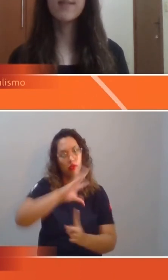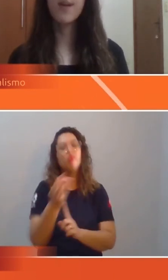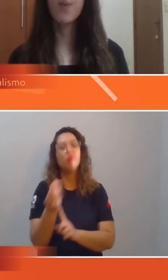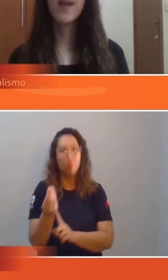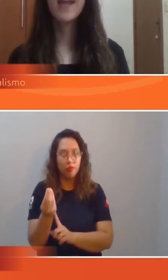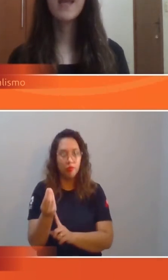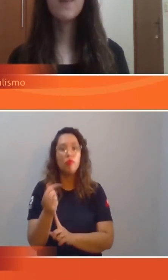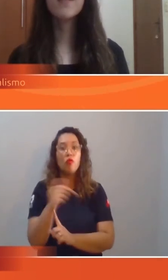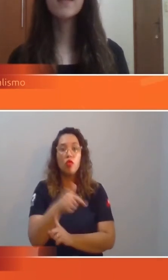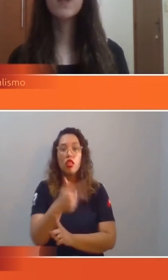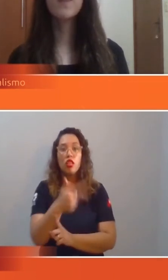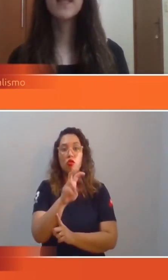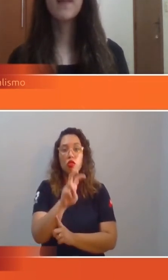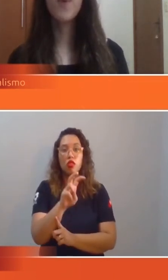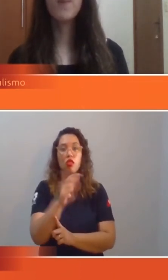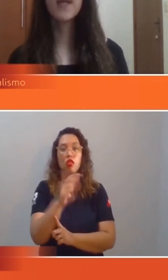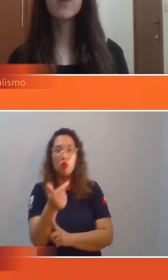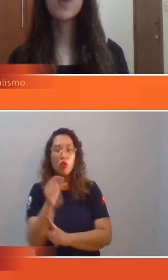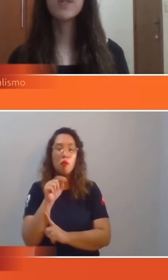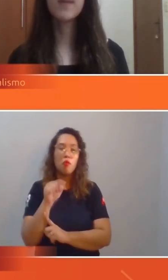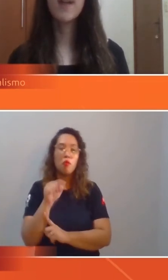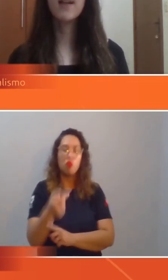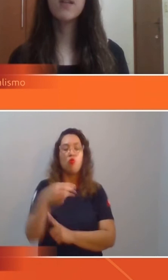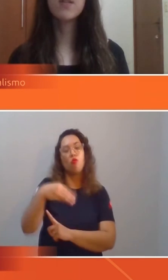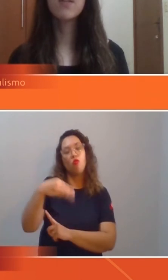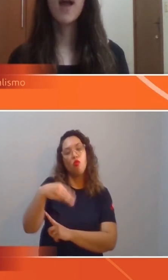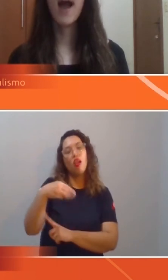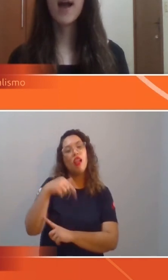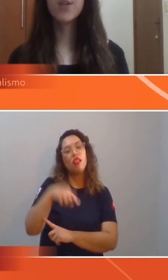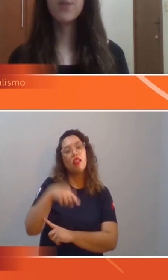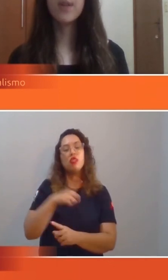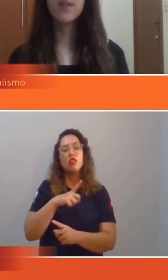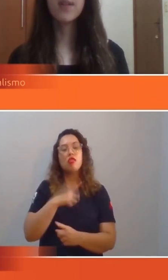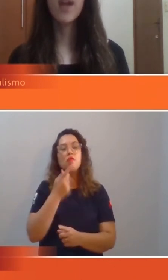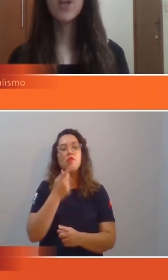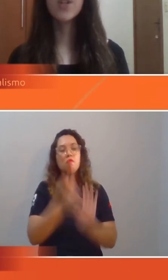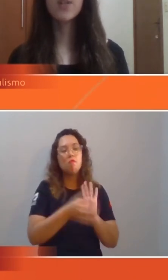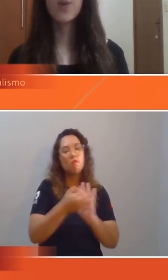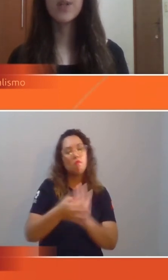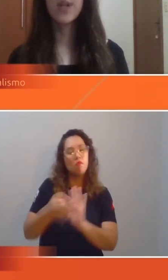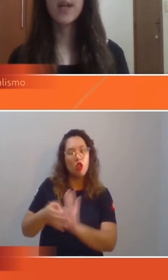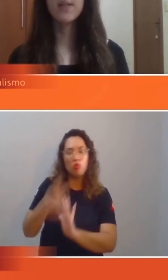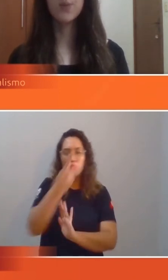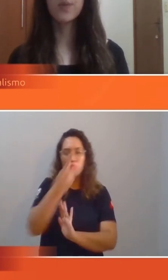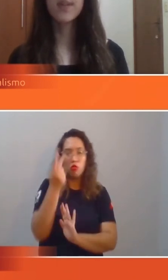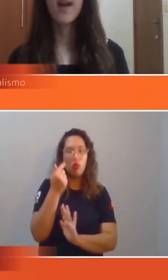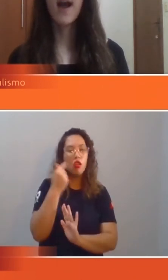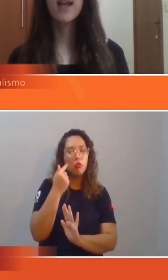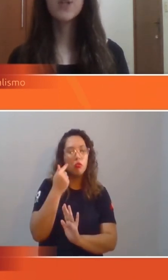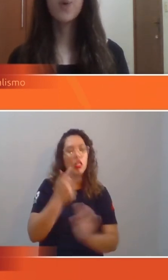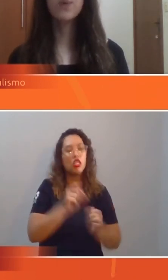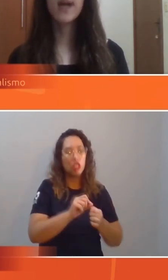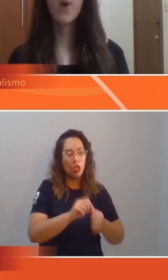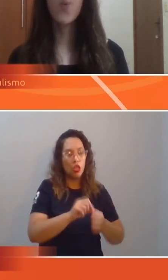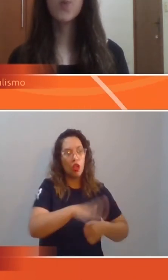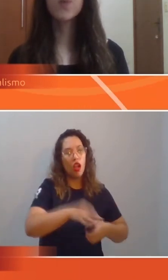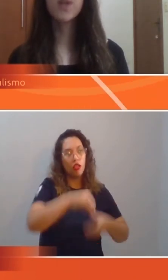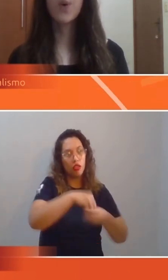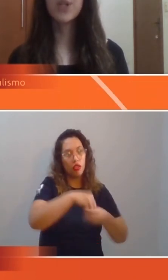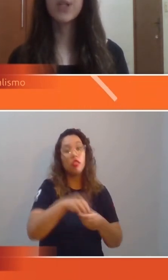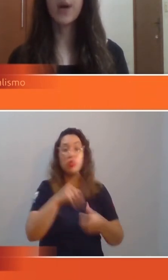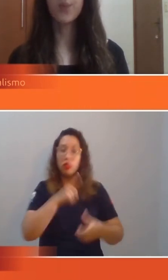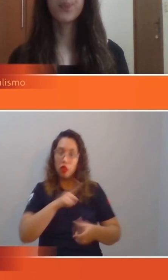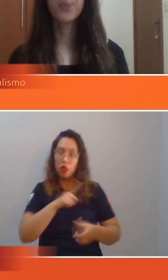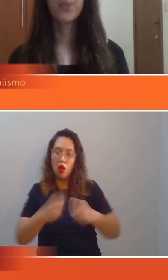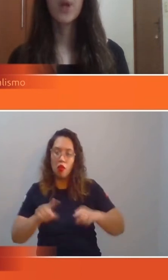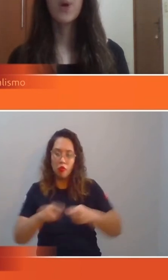de duração e apresentam também depoimentos de especialistas, ativistas e gestores de resíduos, além de contar com música